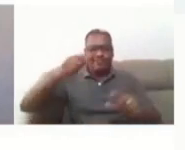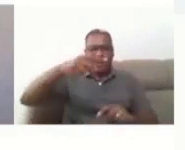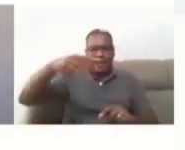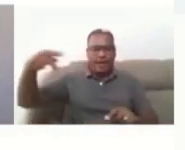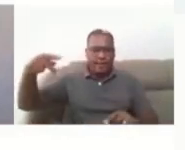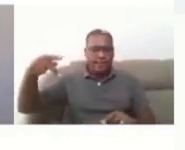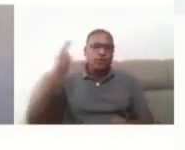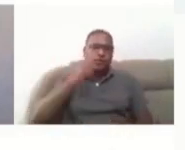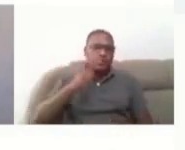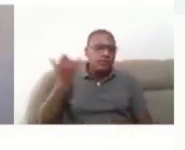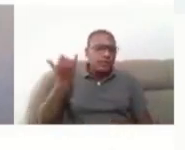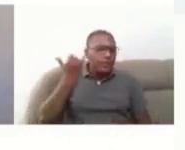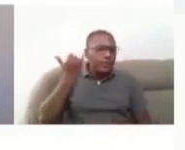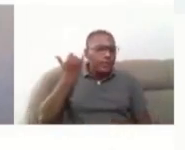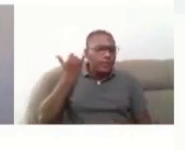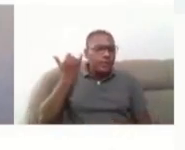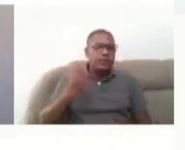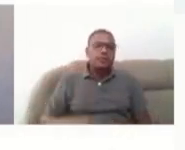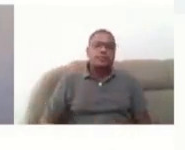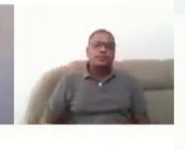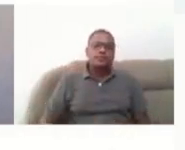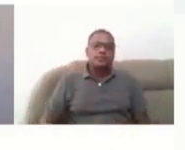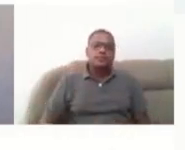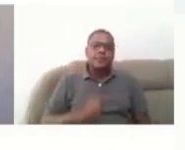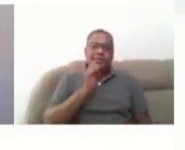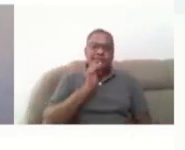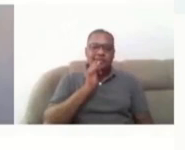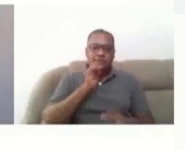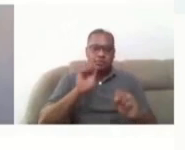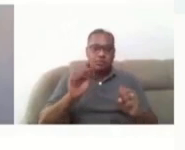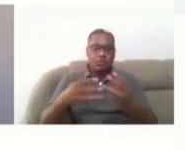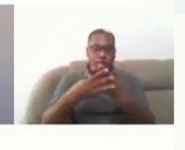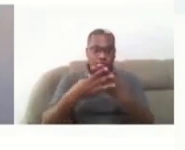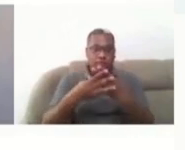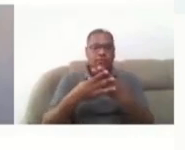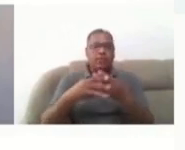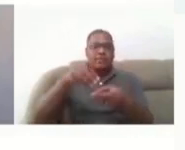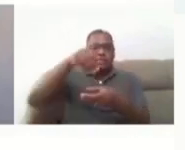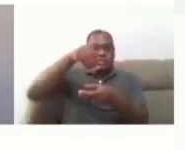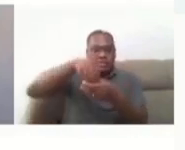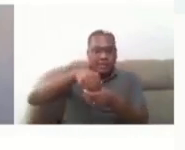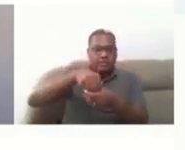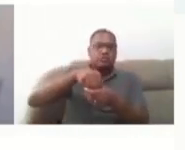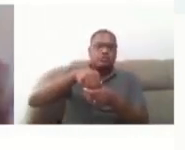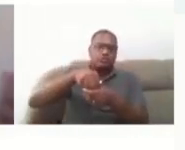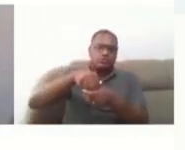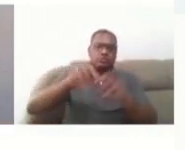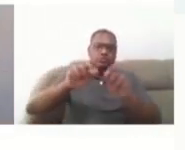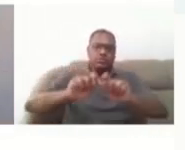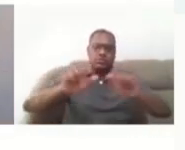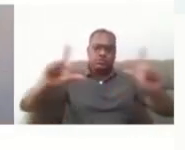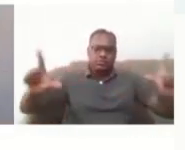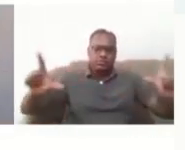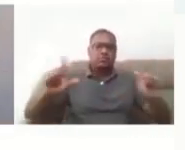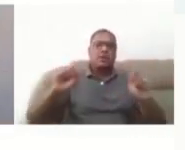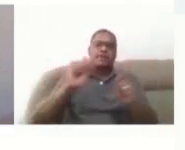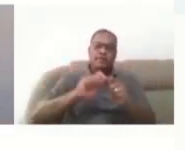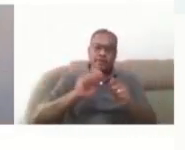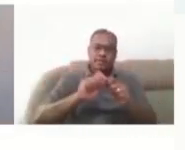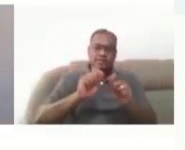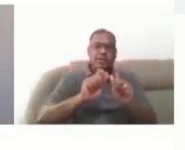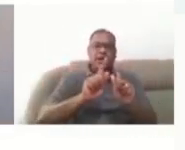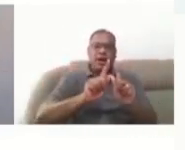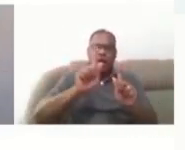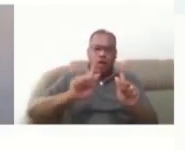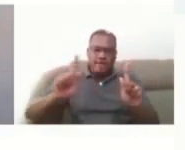exemplo, no PowerPoint, a descrição também pode estar no próprio slide. Então, se eu for colocar um gráfico, a